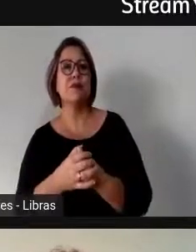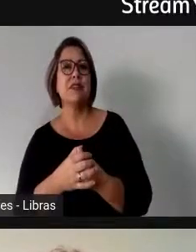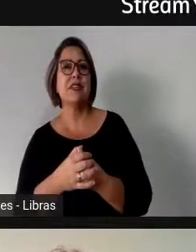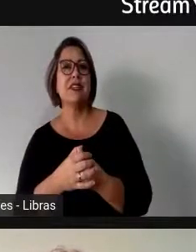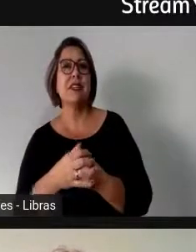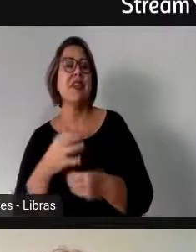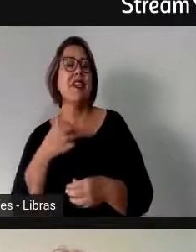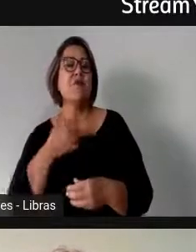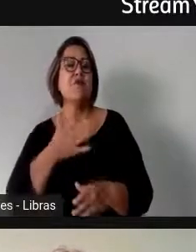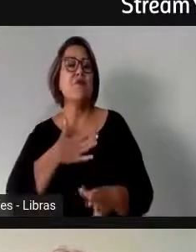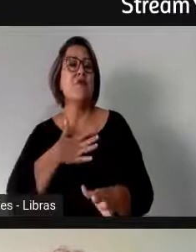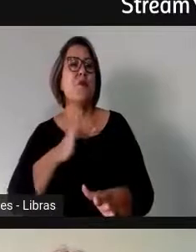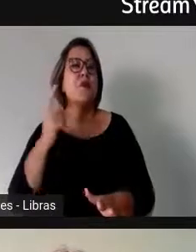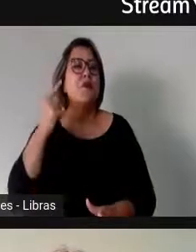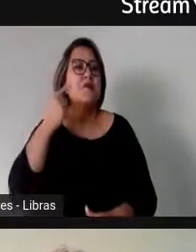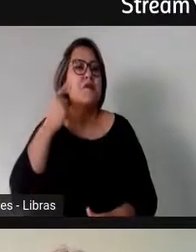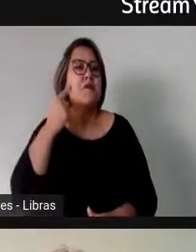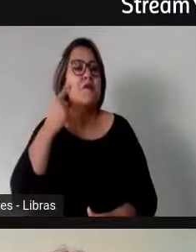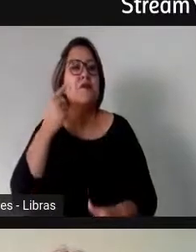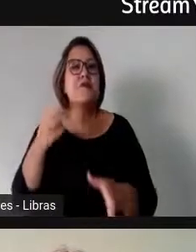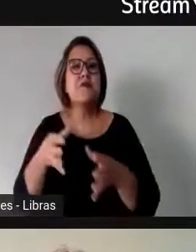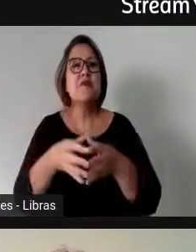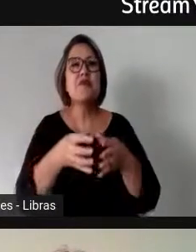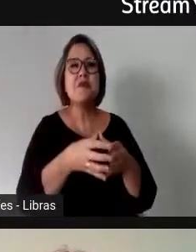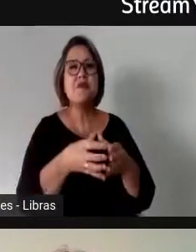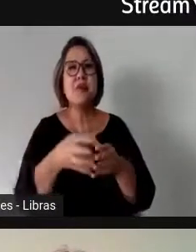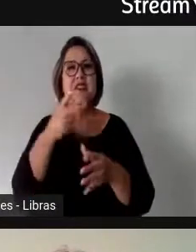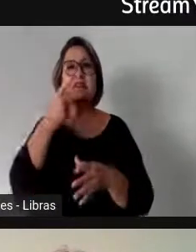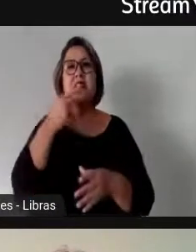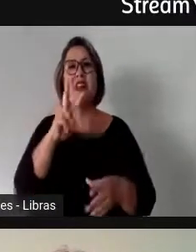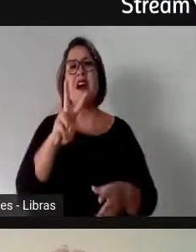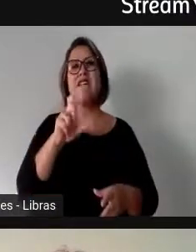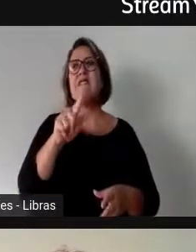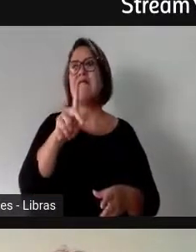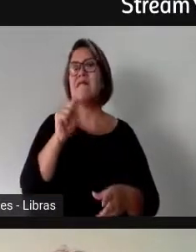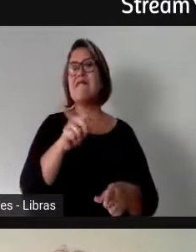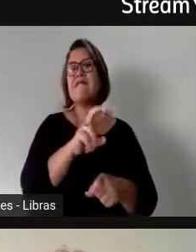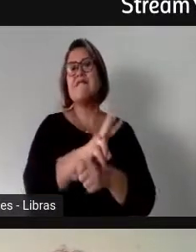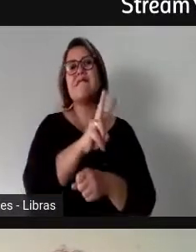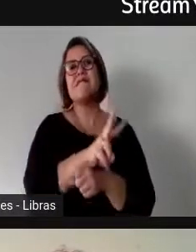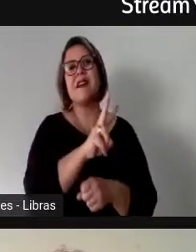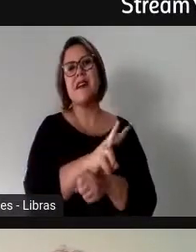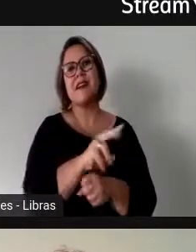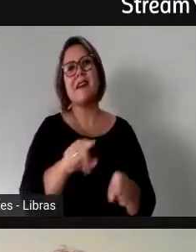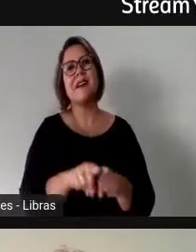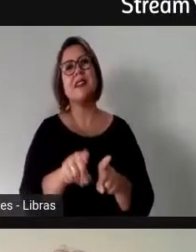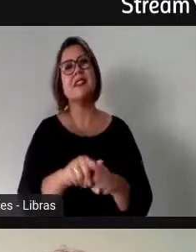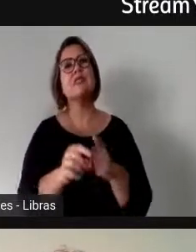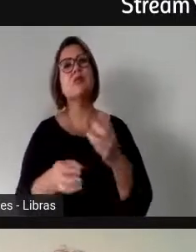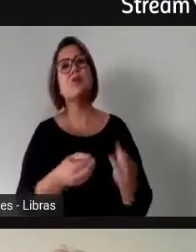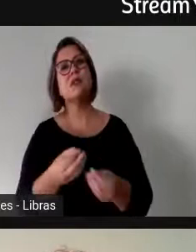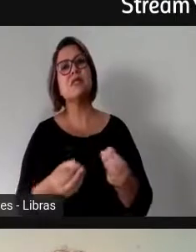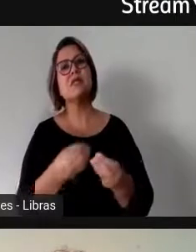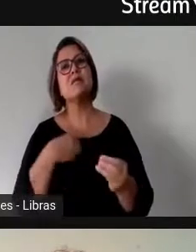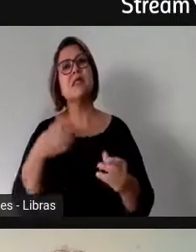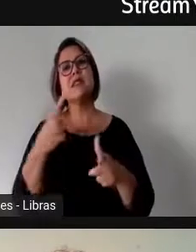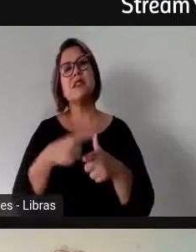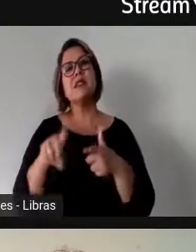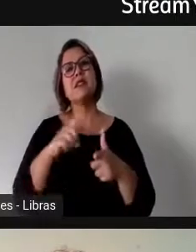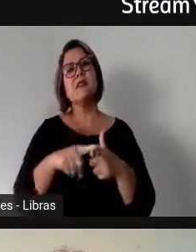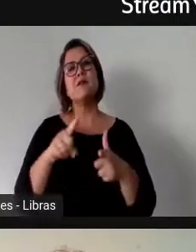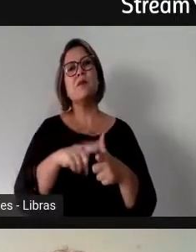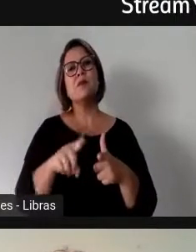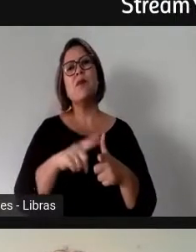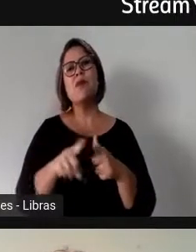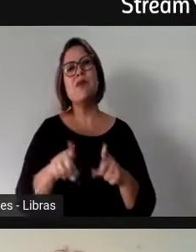ideia assim, um corpo mesmo, né, de vagas destinado, né, mas a parte disso, ela tem o problema de